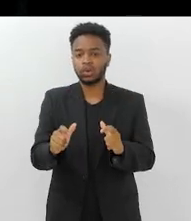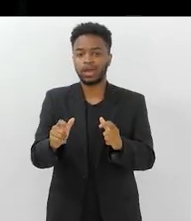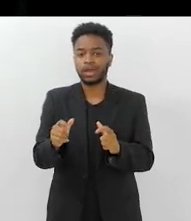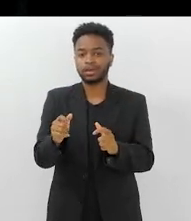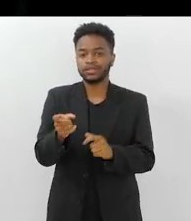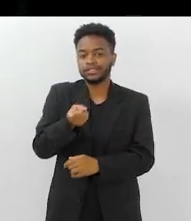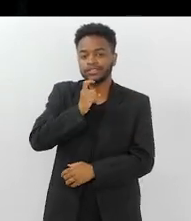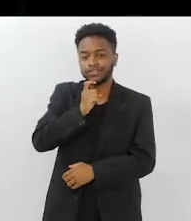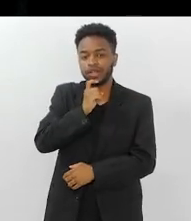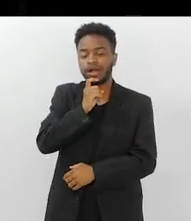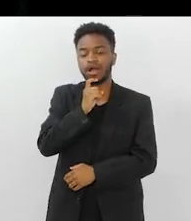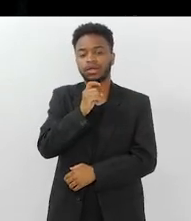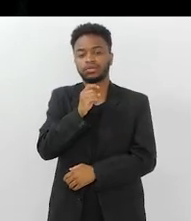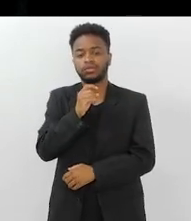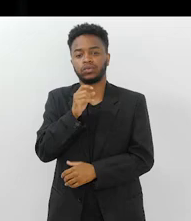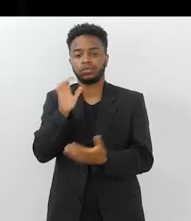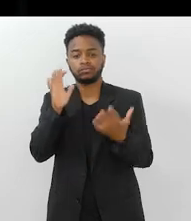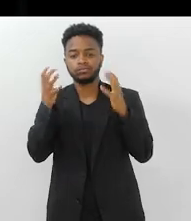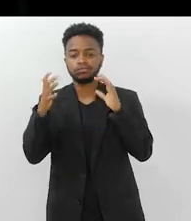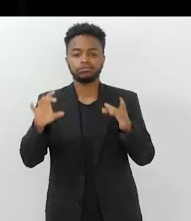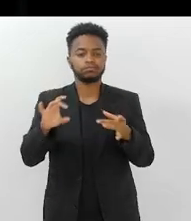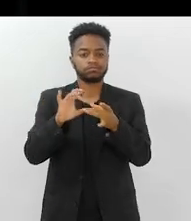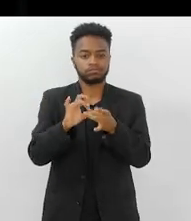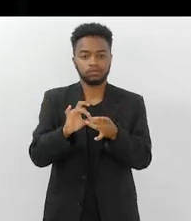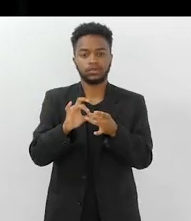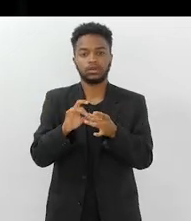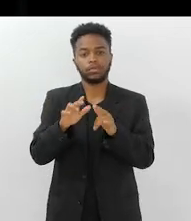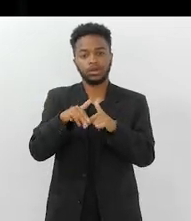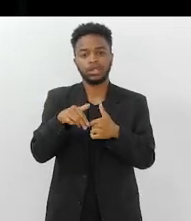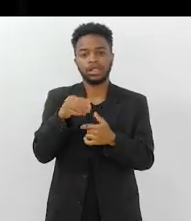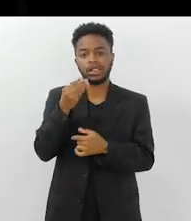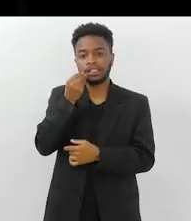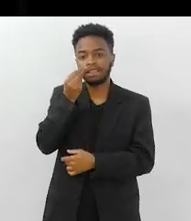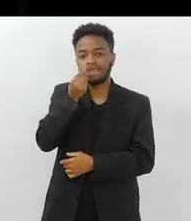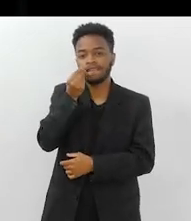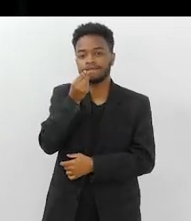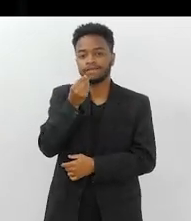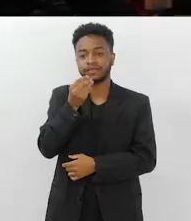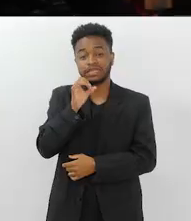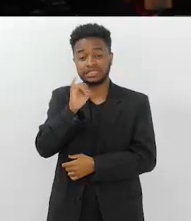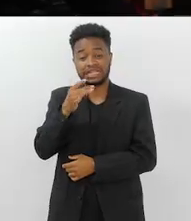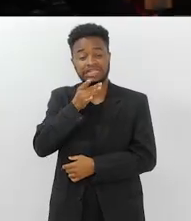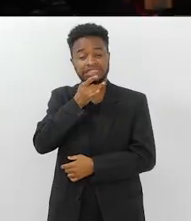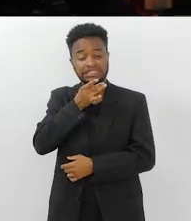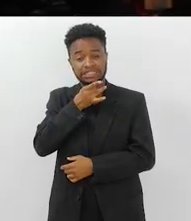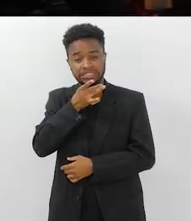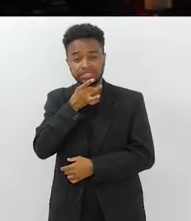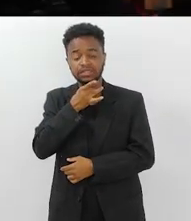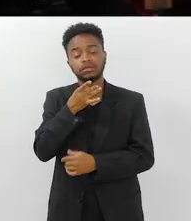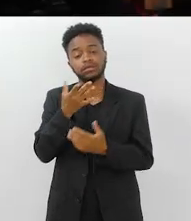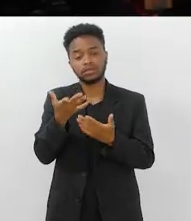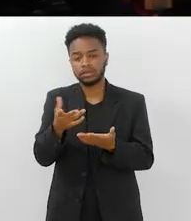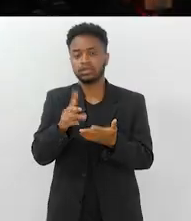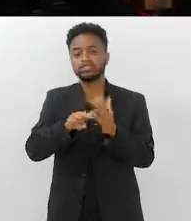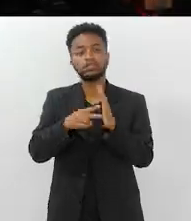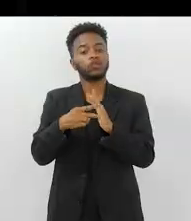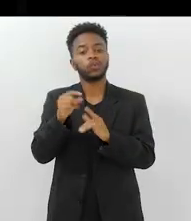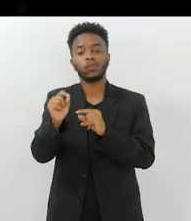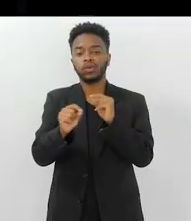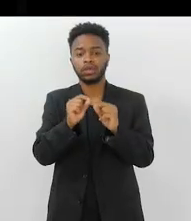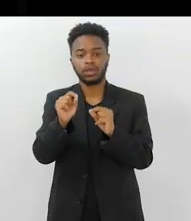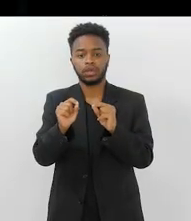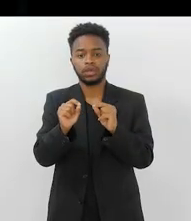mais refrigerado, mais climatizado através da sua saliva. Se ele estiver sem saliva, a boca muito seca, sinal, opa,